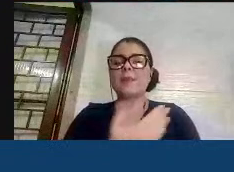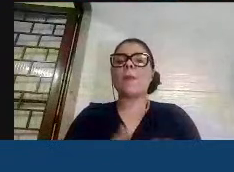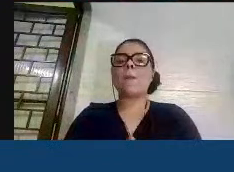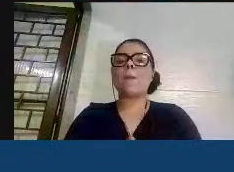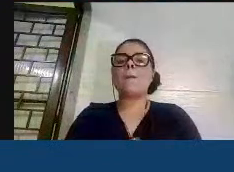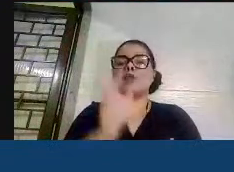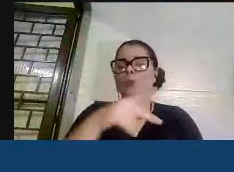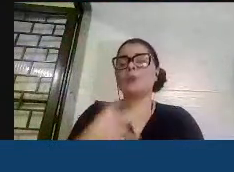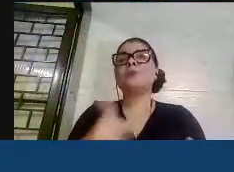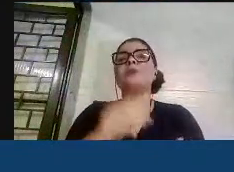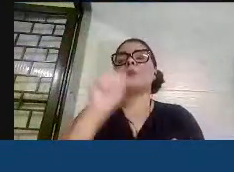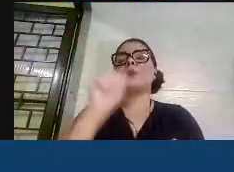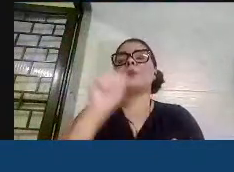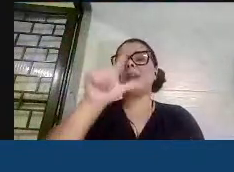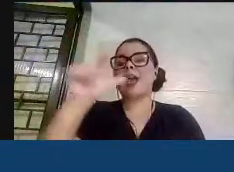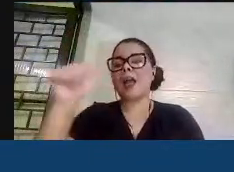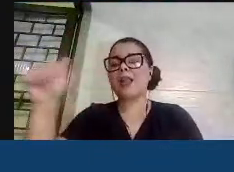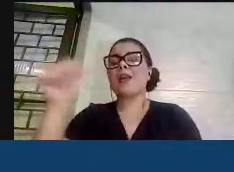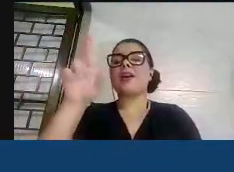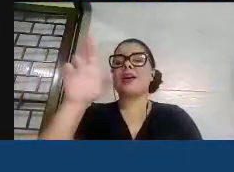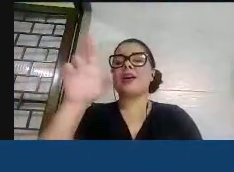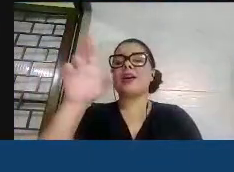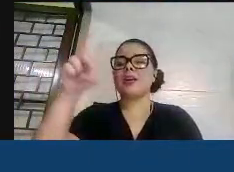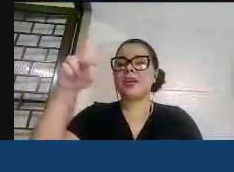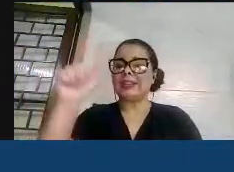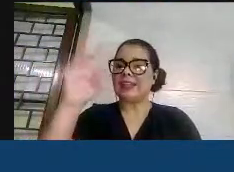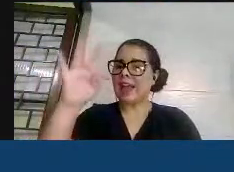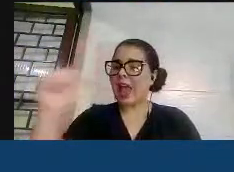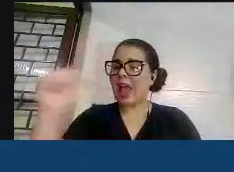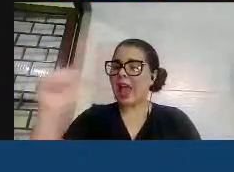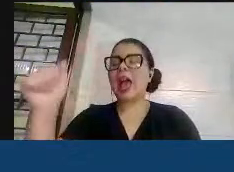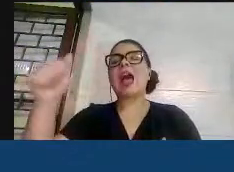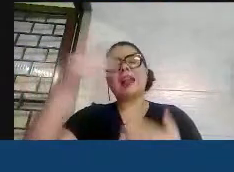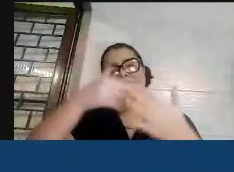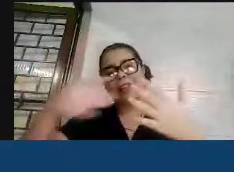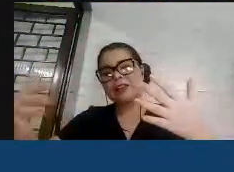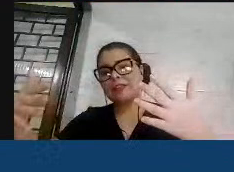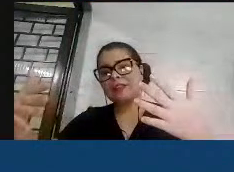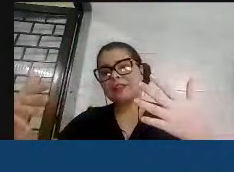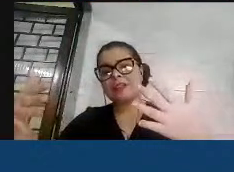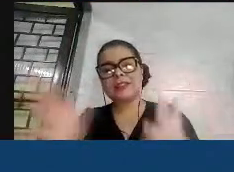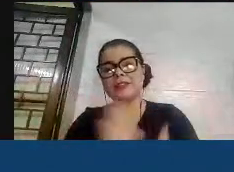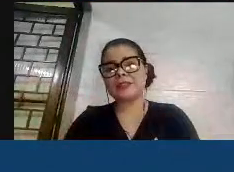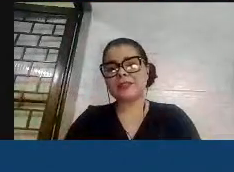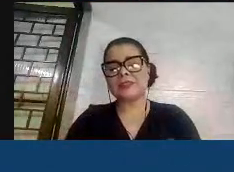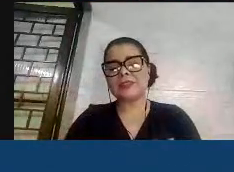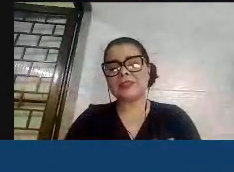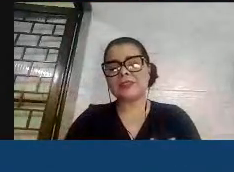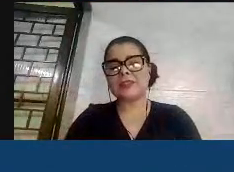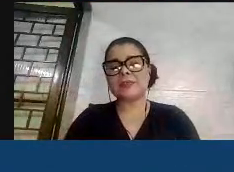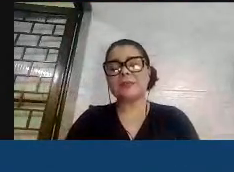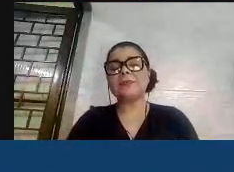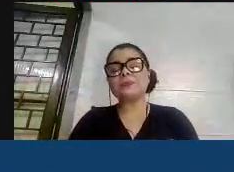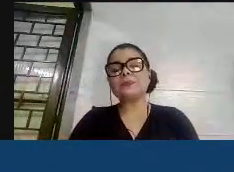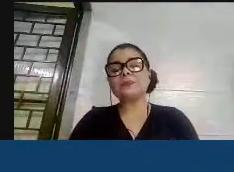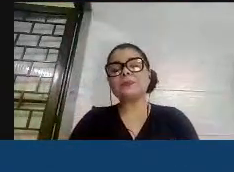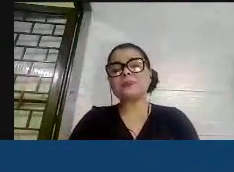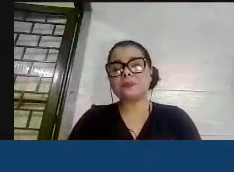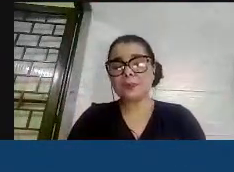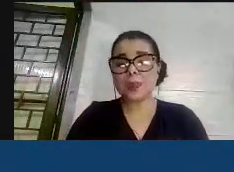Alain, Renata, Michel. Desculpa, mas eu não podia deixar de falar desses nomes que